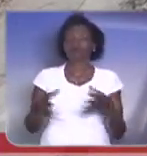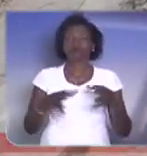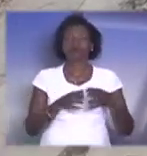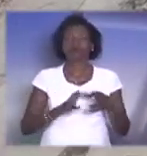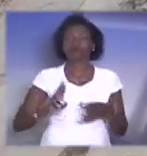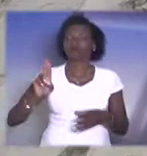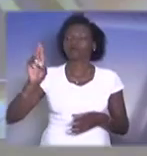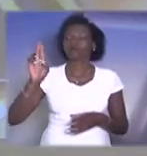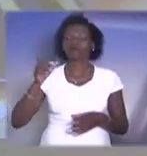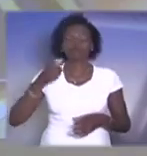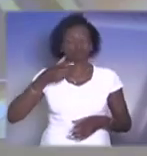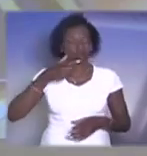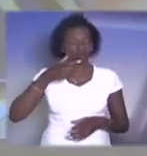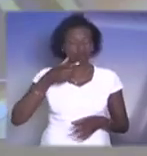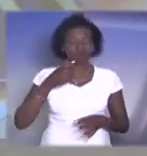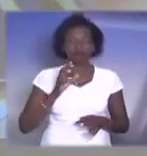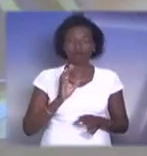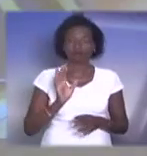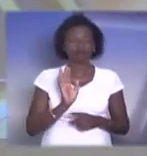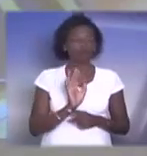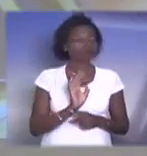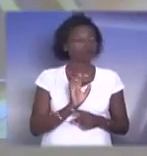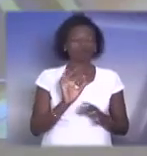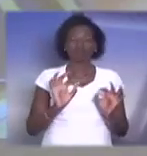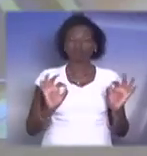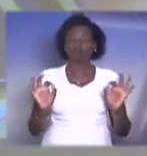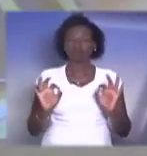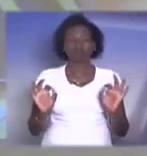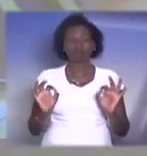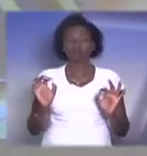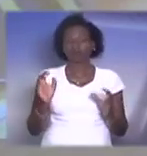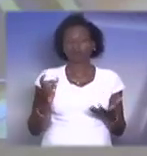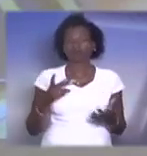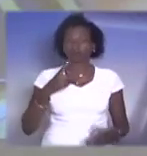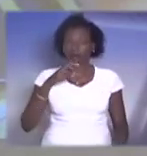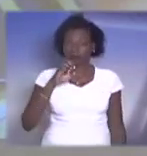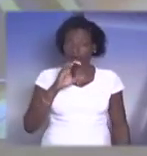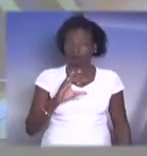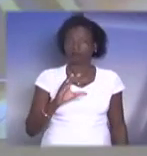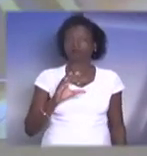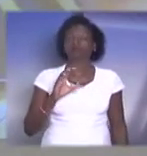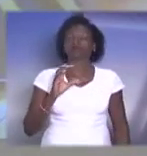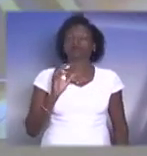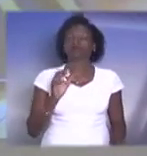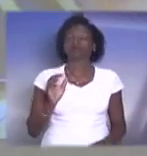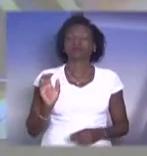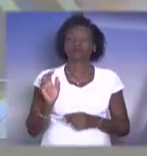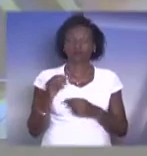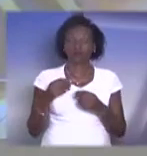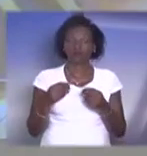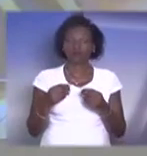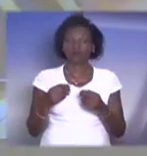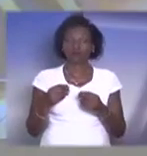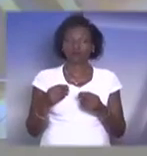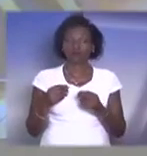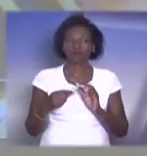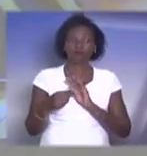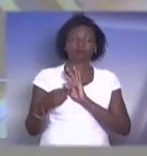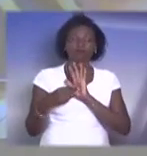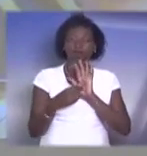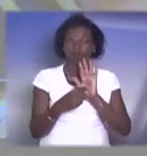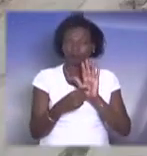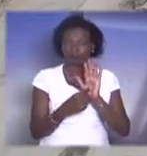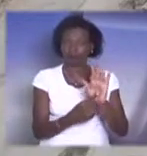ciência, não tomam conhecimento. Nós aqui temos uma PEC propondo a emancipação do corpo de bombeiros da Polícia